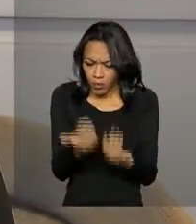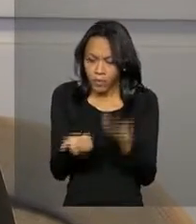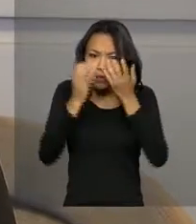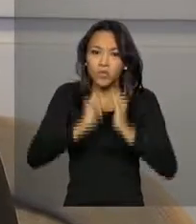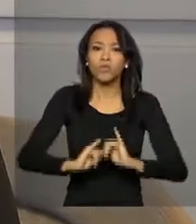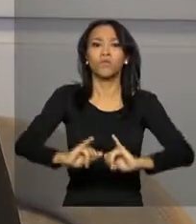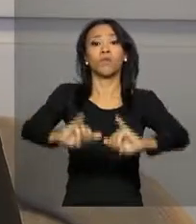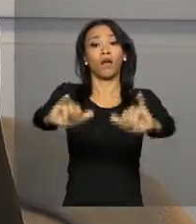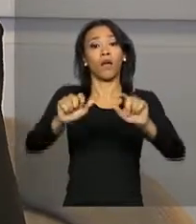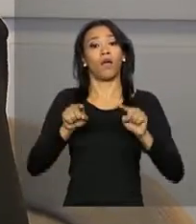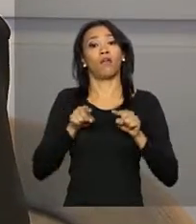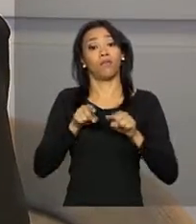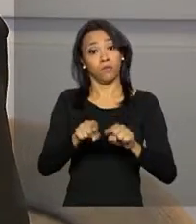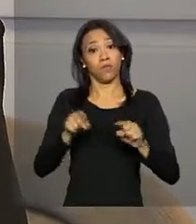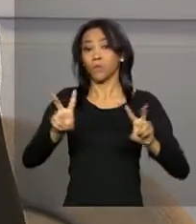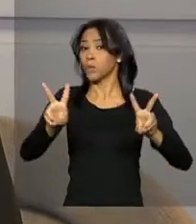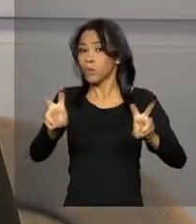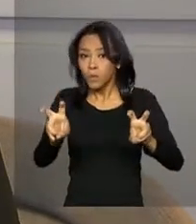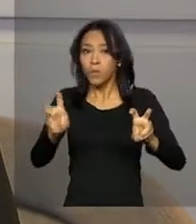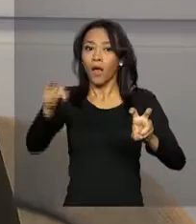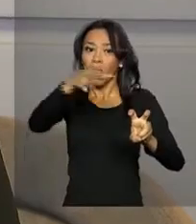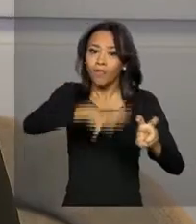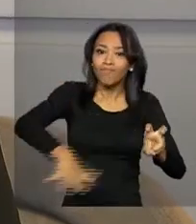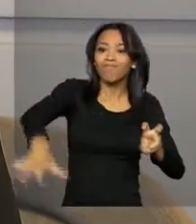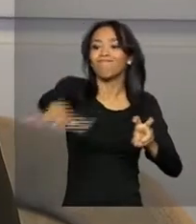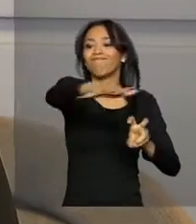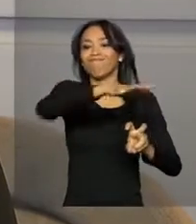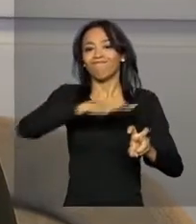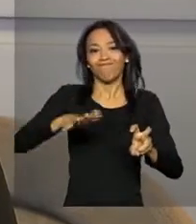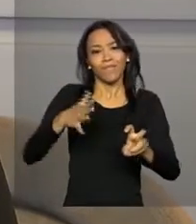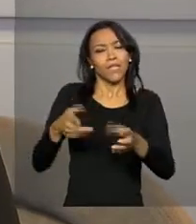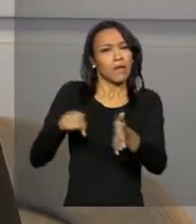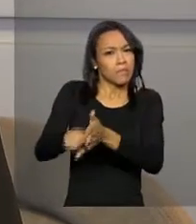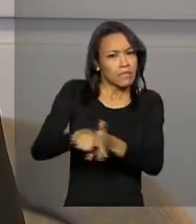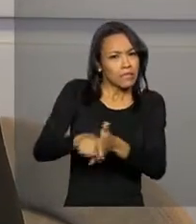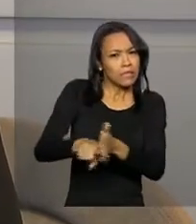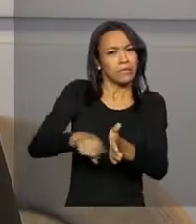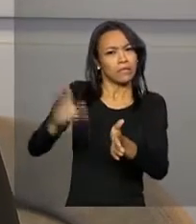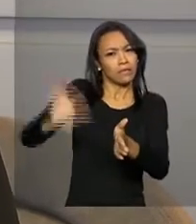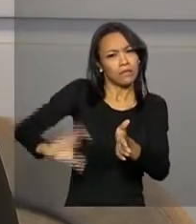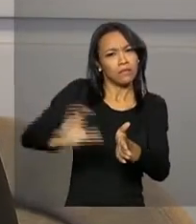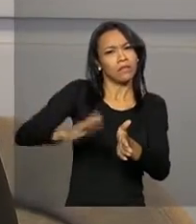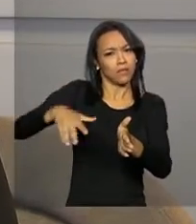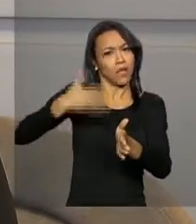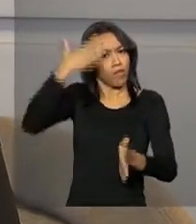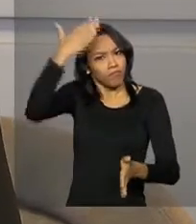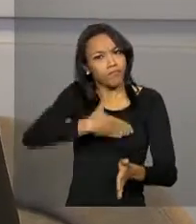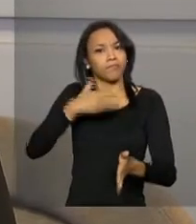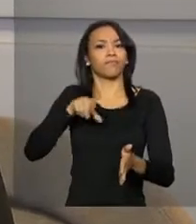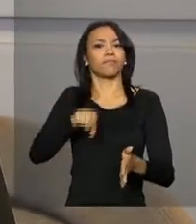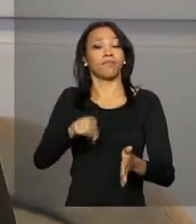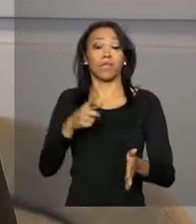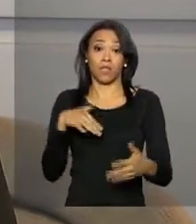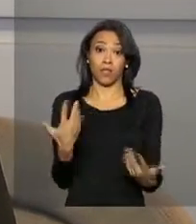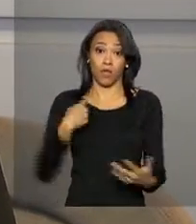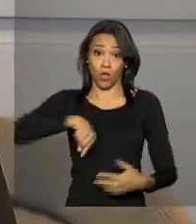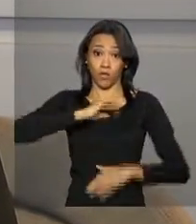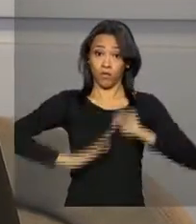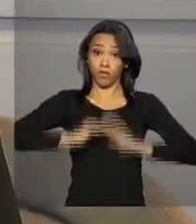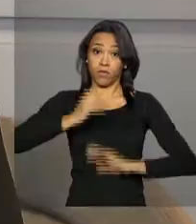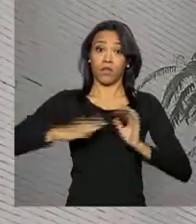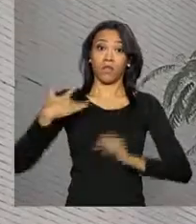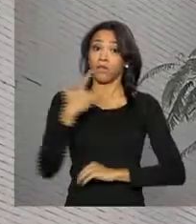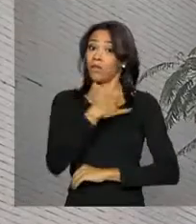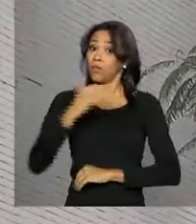fidedignos referente a situações científicas que são comprobatórias. Então, para nós, isso é